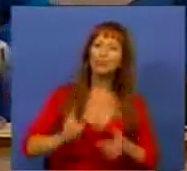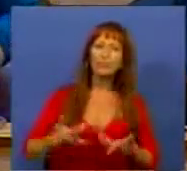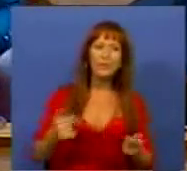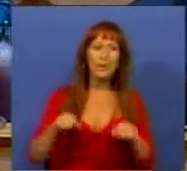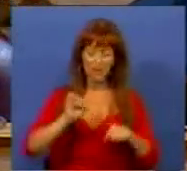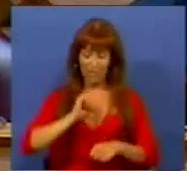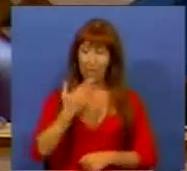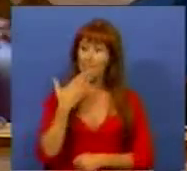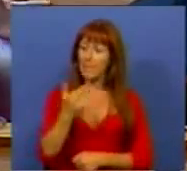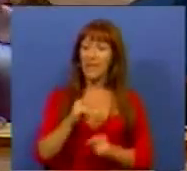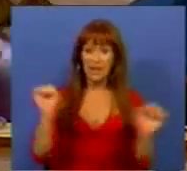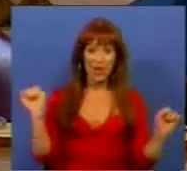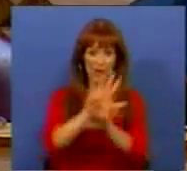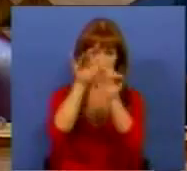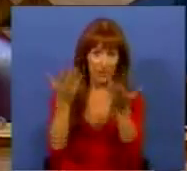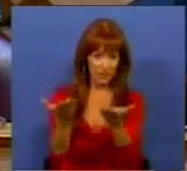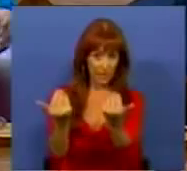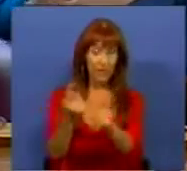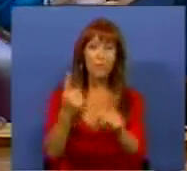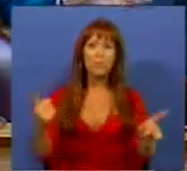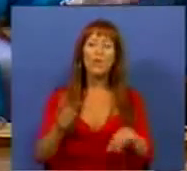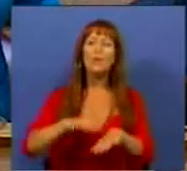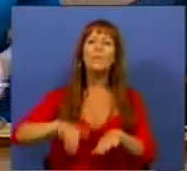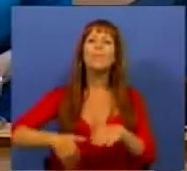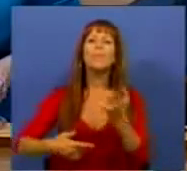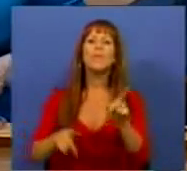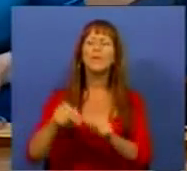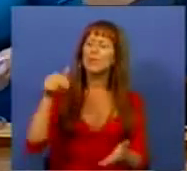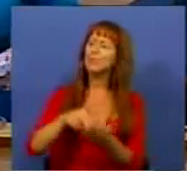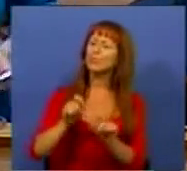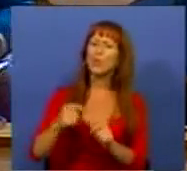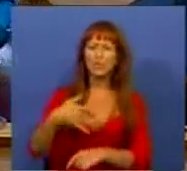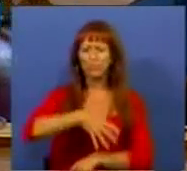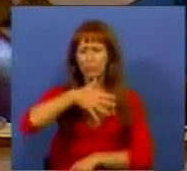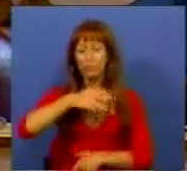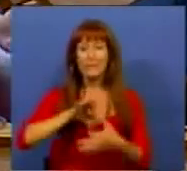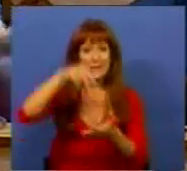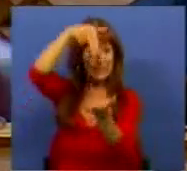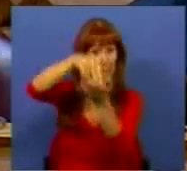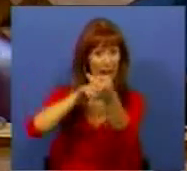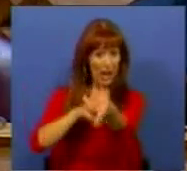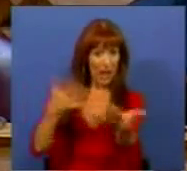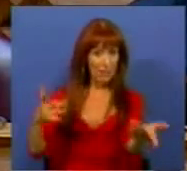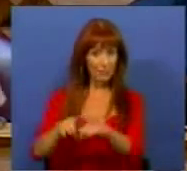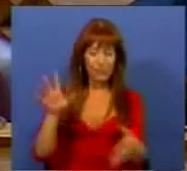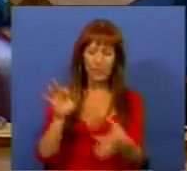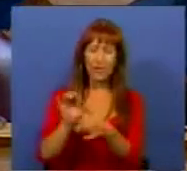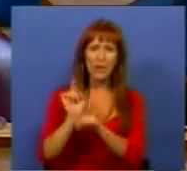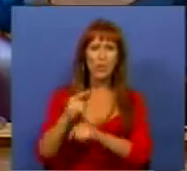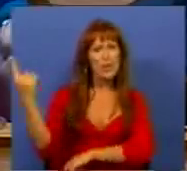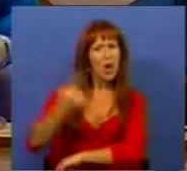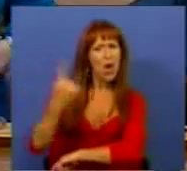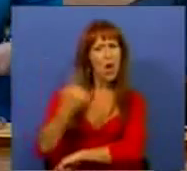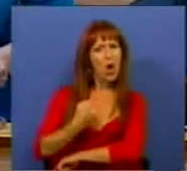este meu pedido de esclarecimento por registar a posição que expressou naquela tribuna em relação à